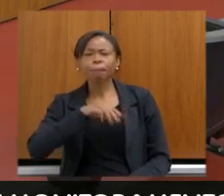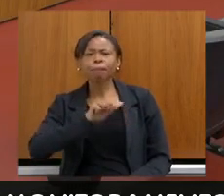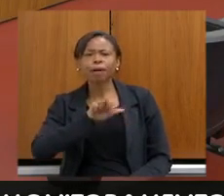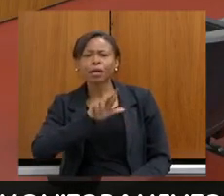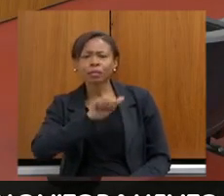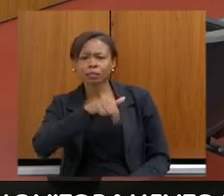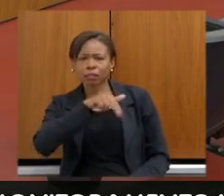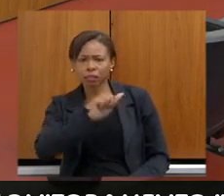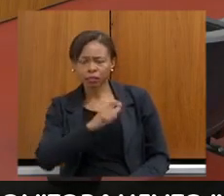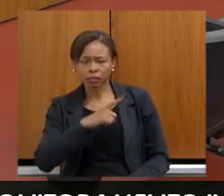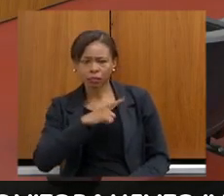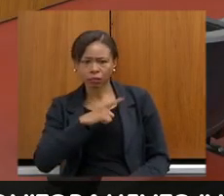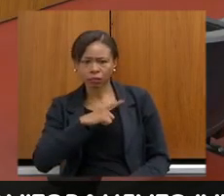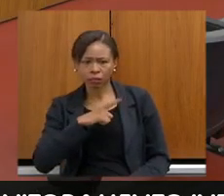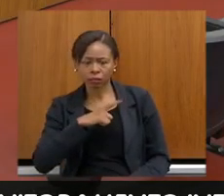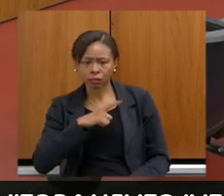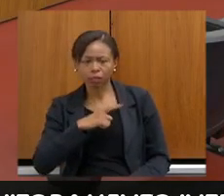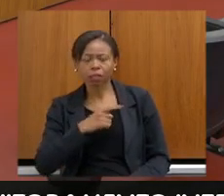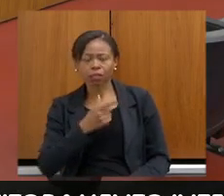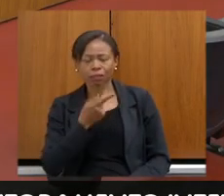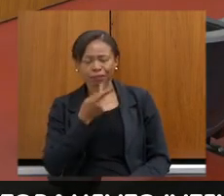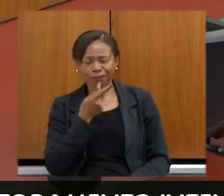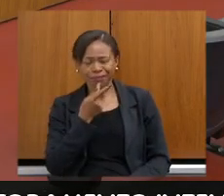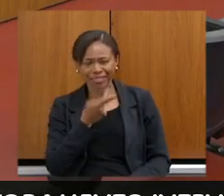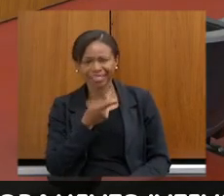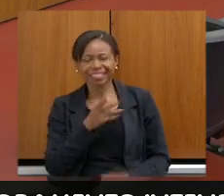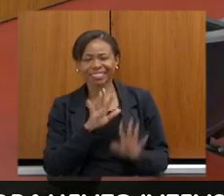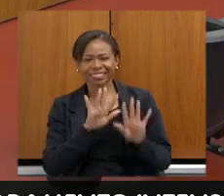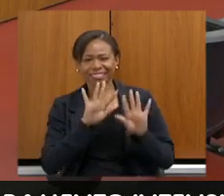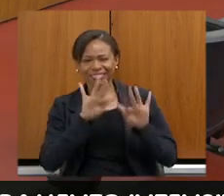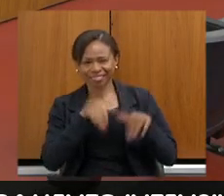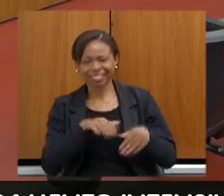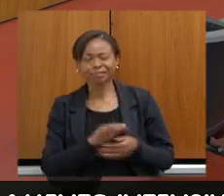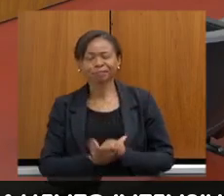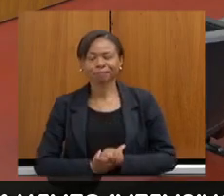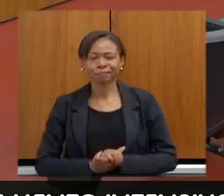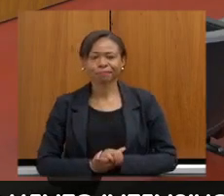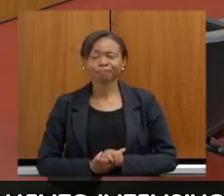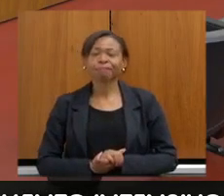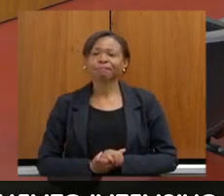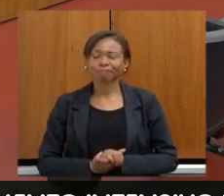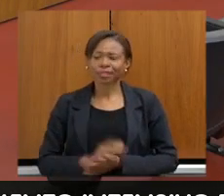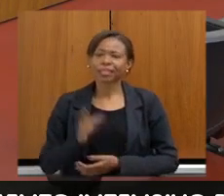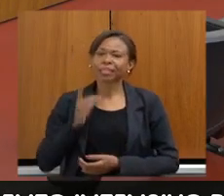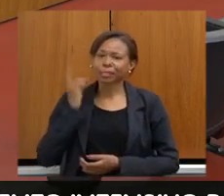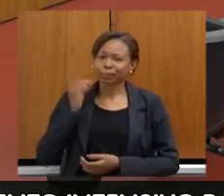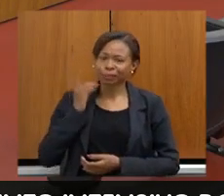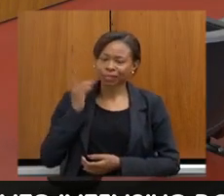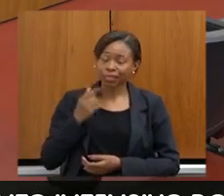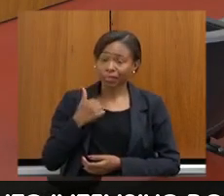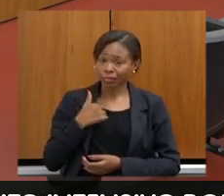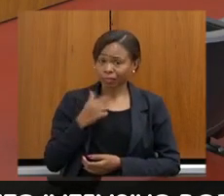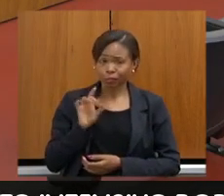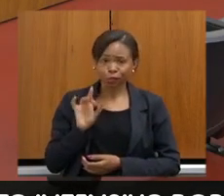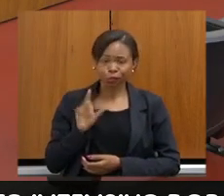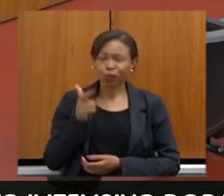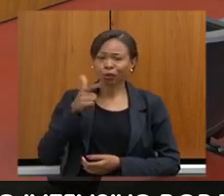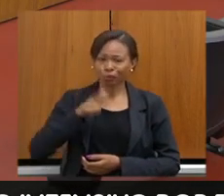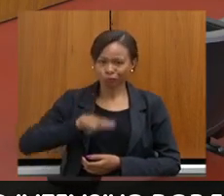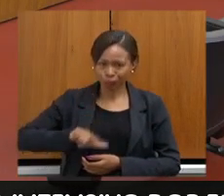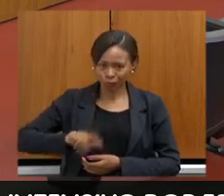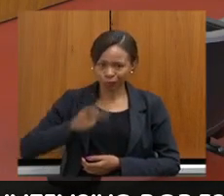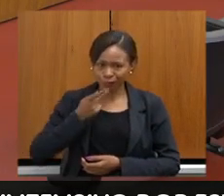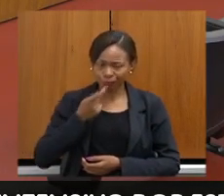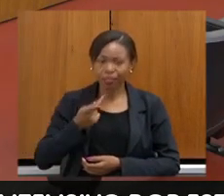tem as suas considerações finais. deputado Noraldino, eu só quero reafirmar a parceria da